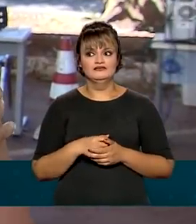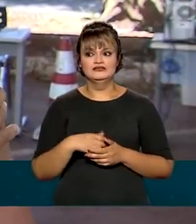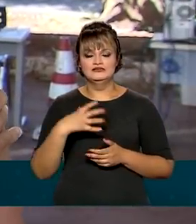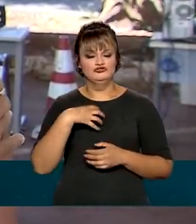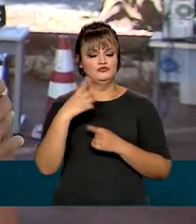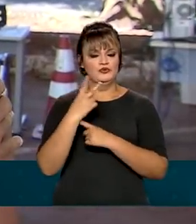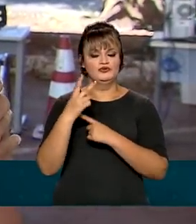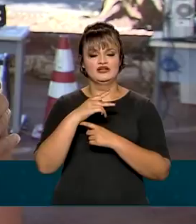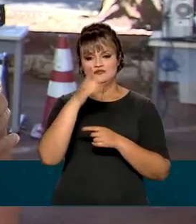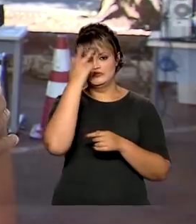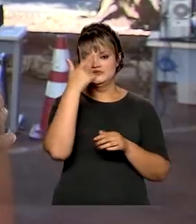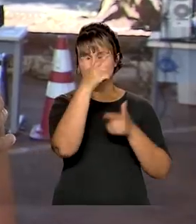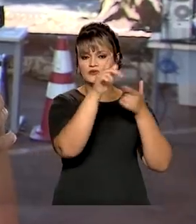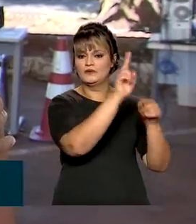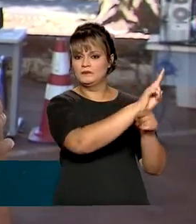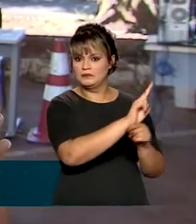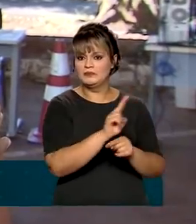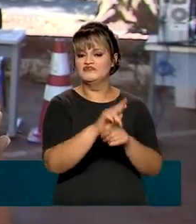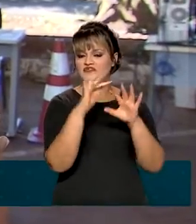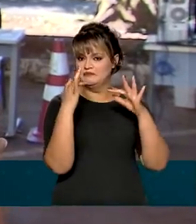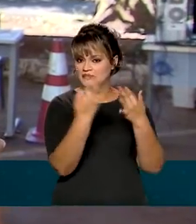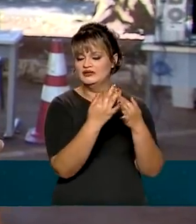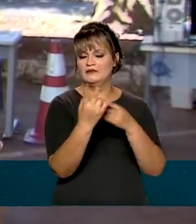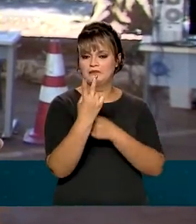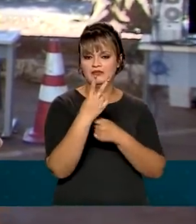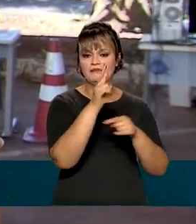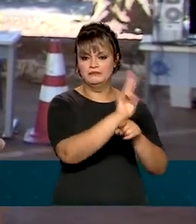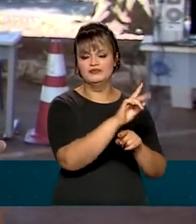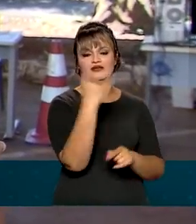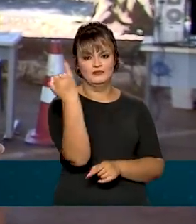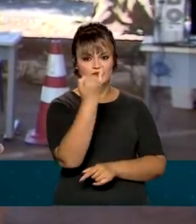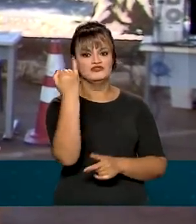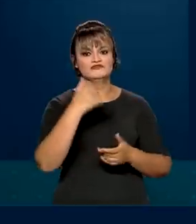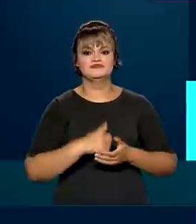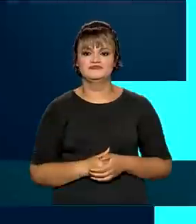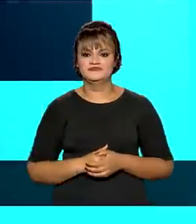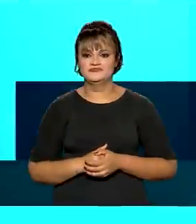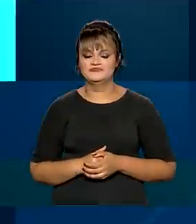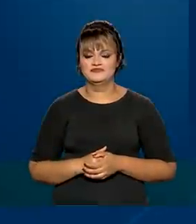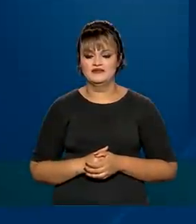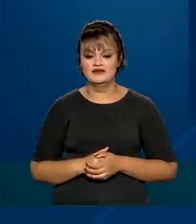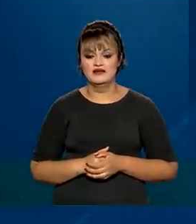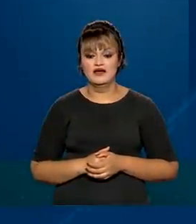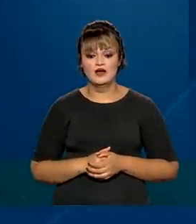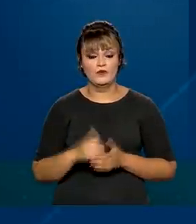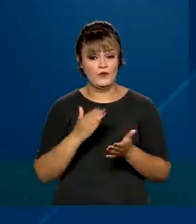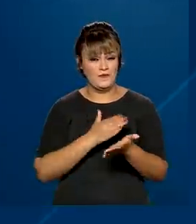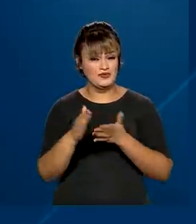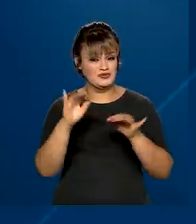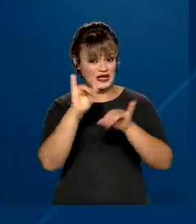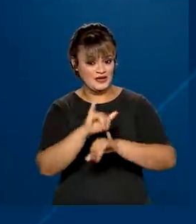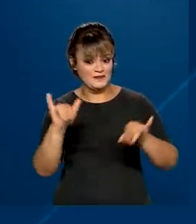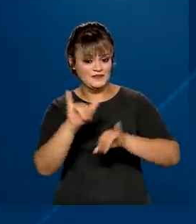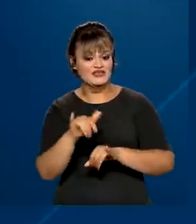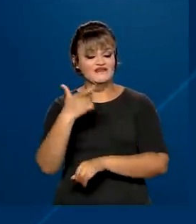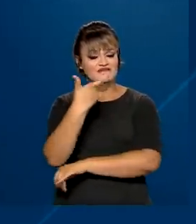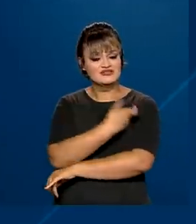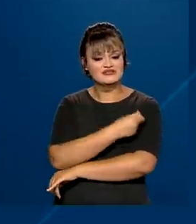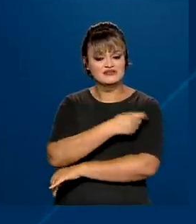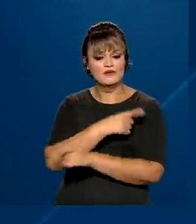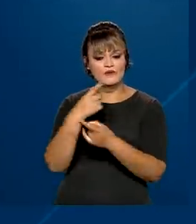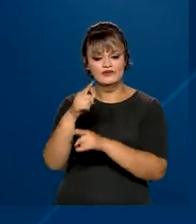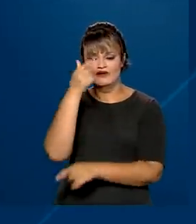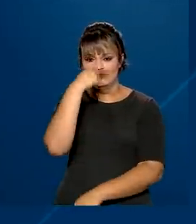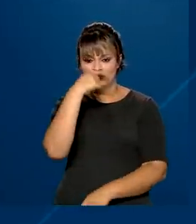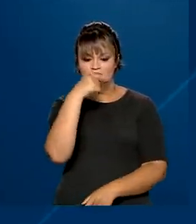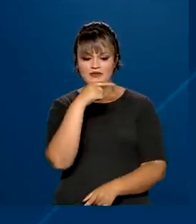protegendo também as outras pessoas, os familiares. Isso aí é de suma importância, com certeza. Desde o início da campanha, a imunização contra